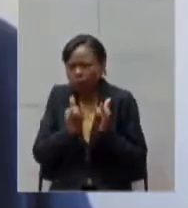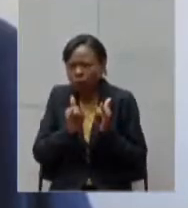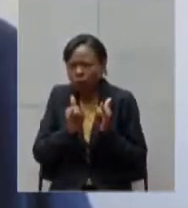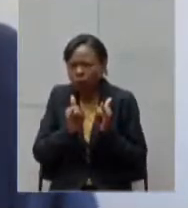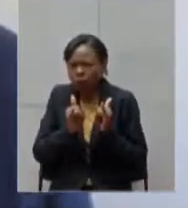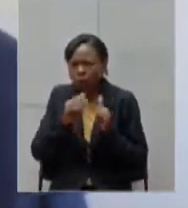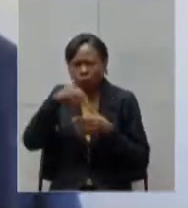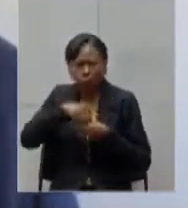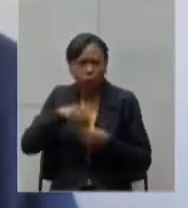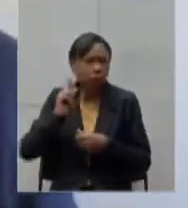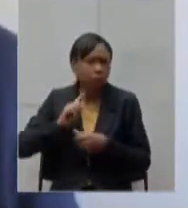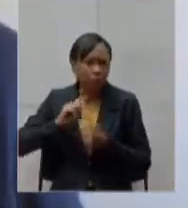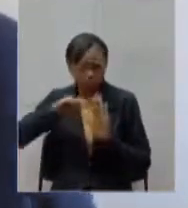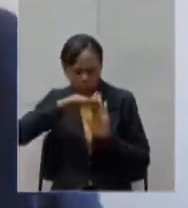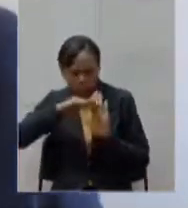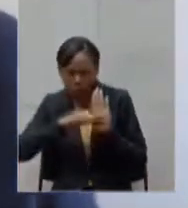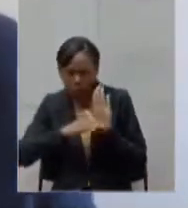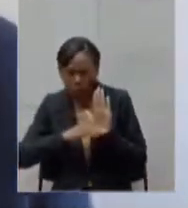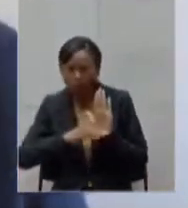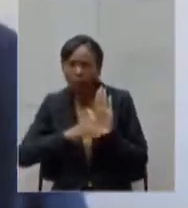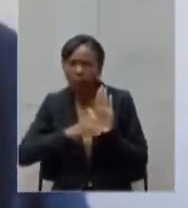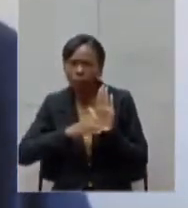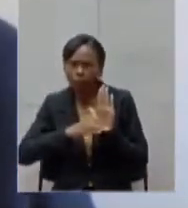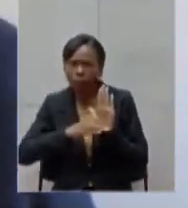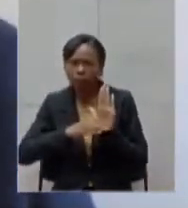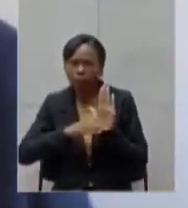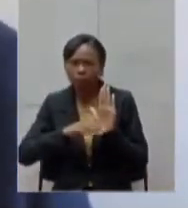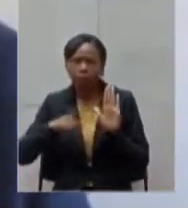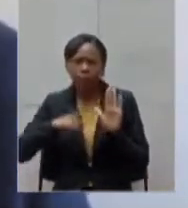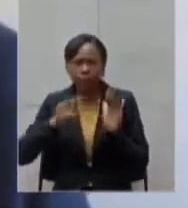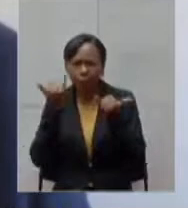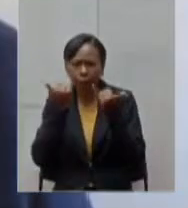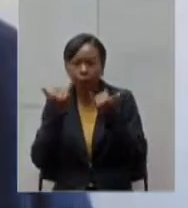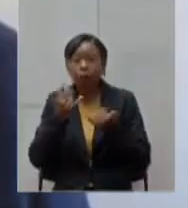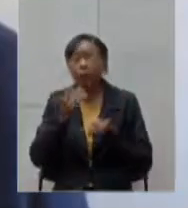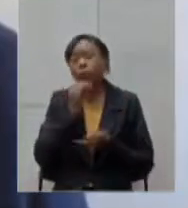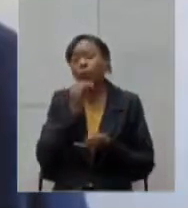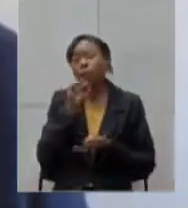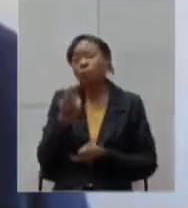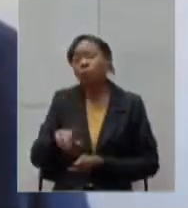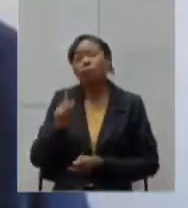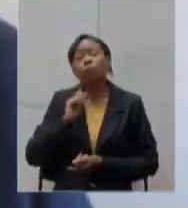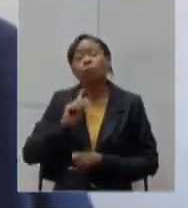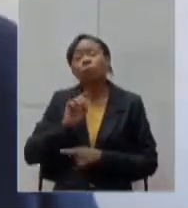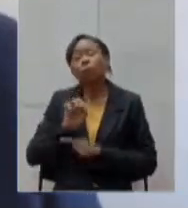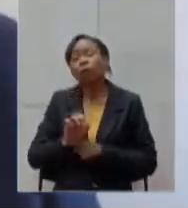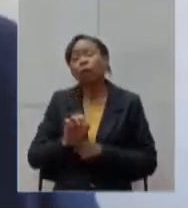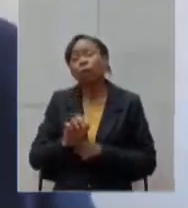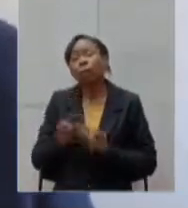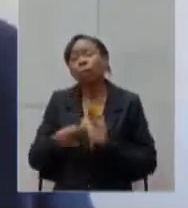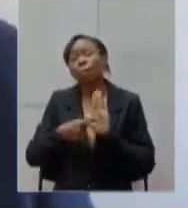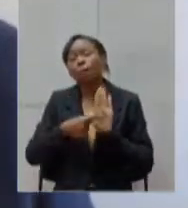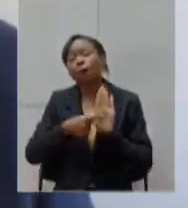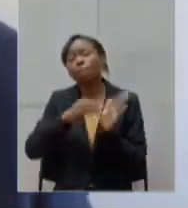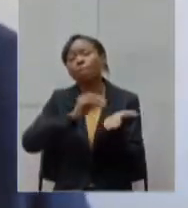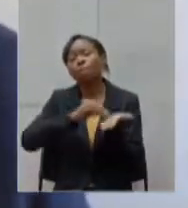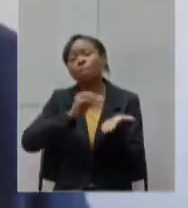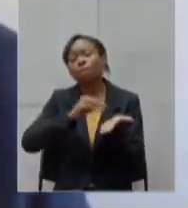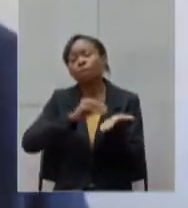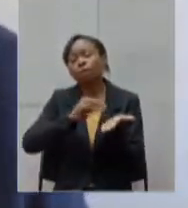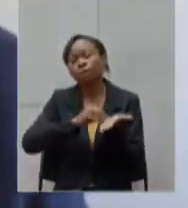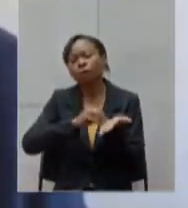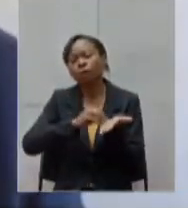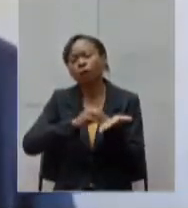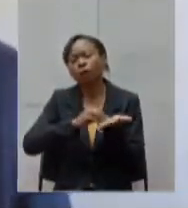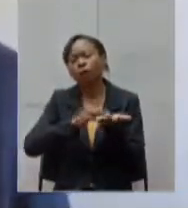epidemiológicos nas reportagens que nós temos uma por exemplo do estado de Minas que fala da subnotificação de diagnóstico do covid em